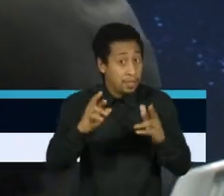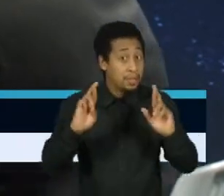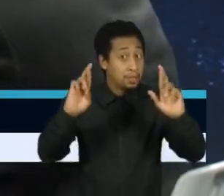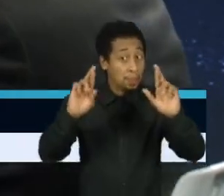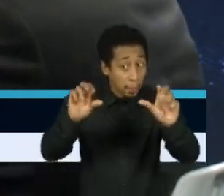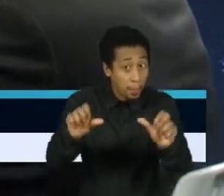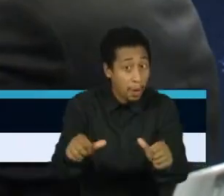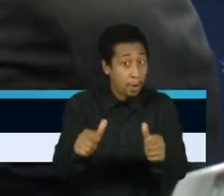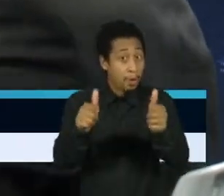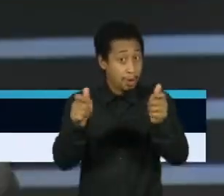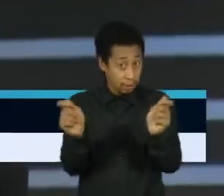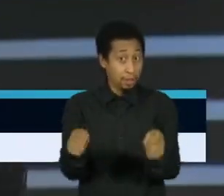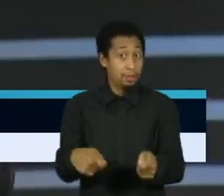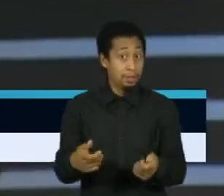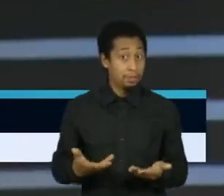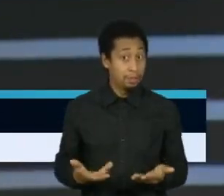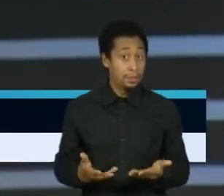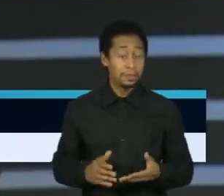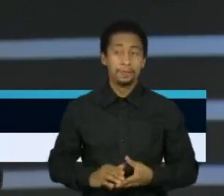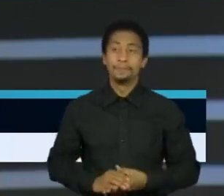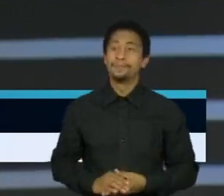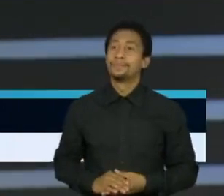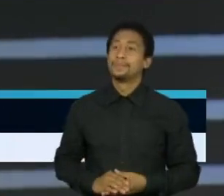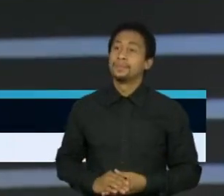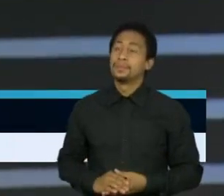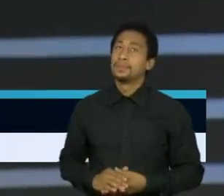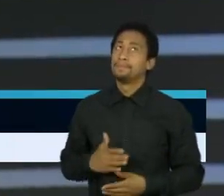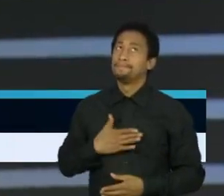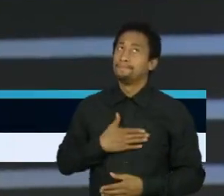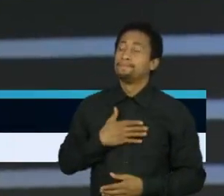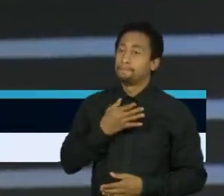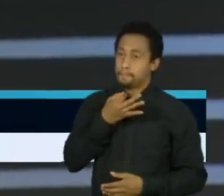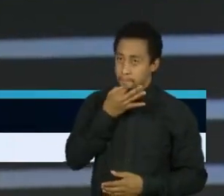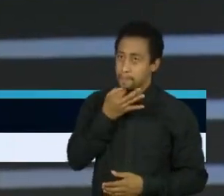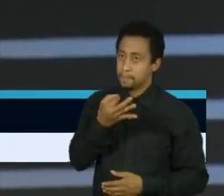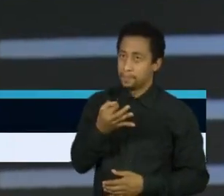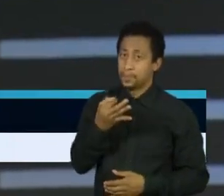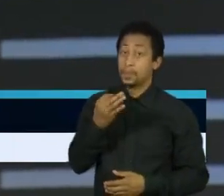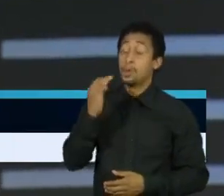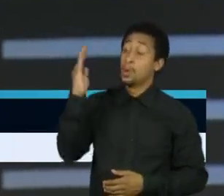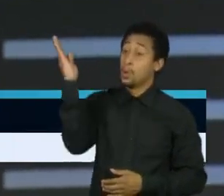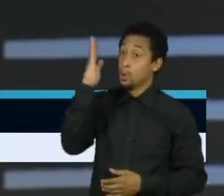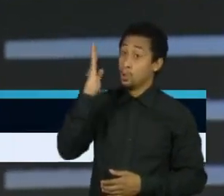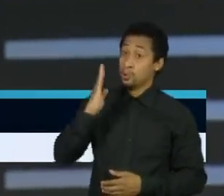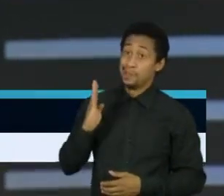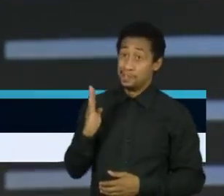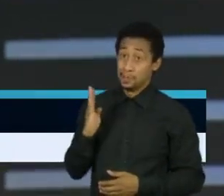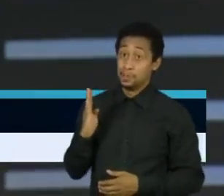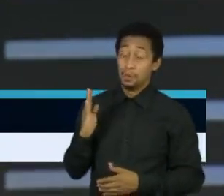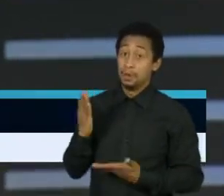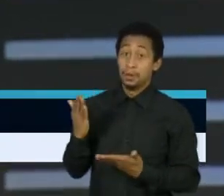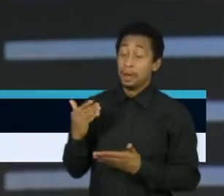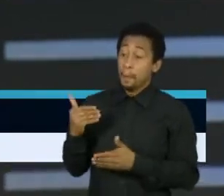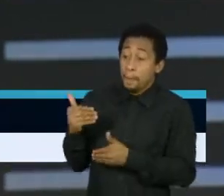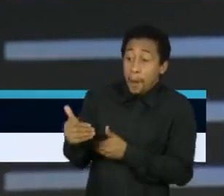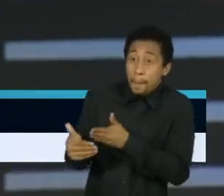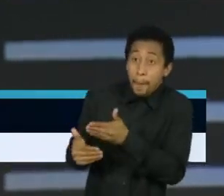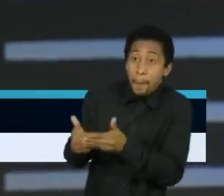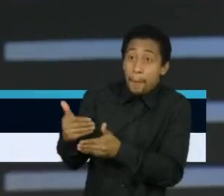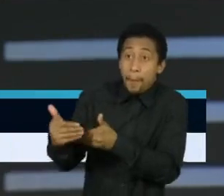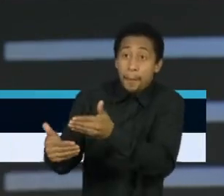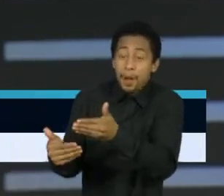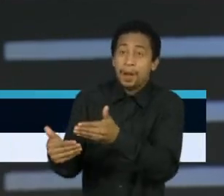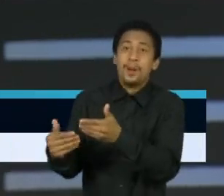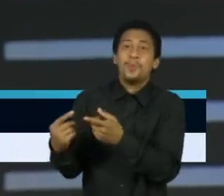de melhora desse cenário? Cara, como é que eu vejo isso aí? O Brasil não tem que avançar nessa agenda por pressão